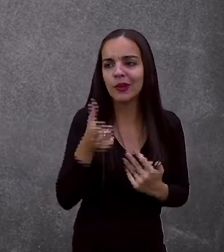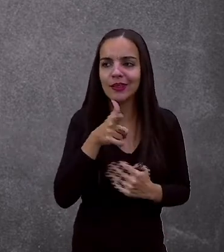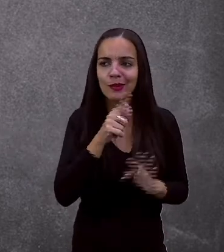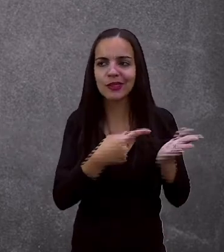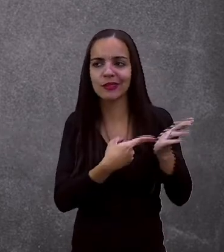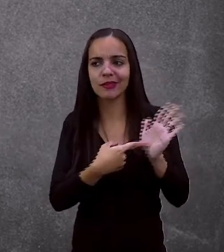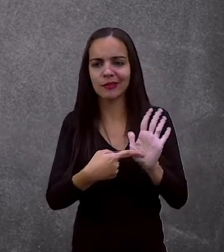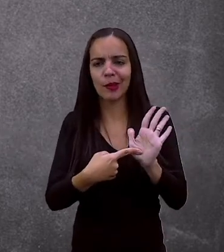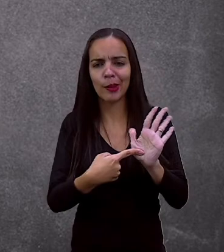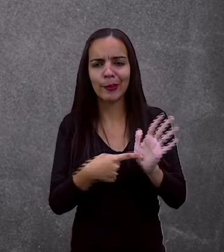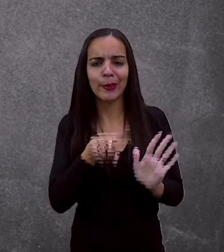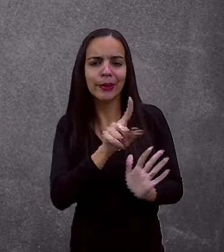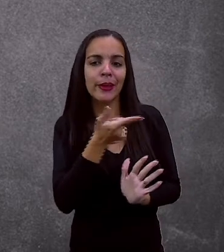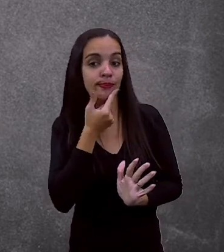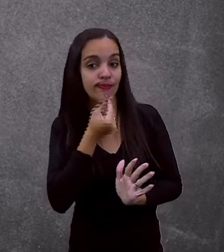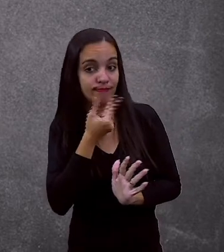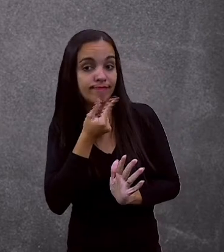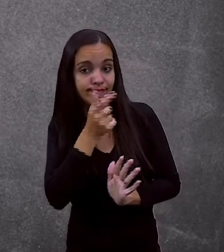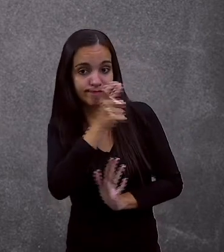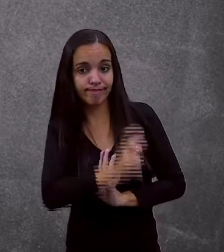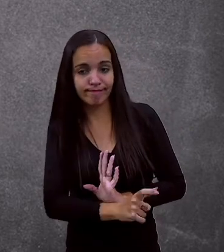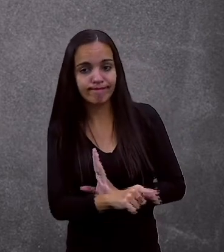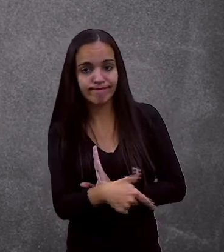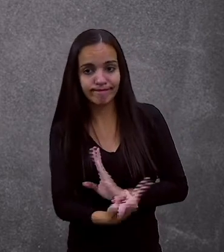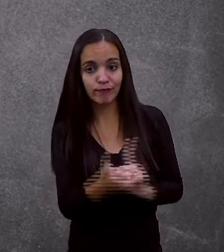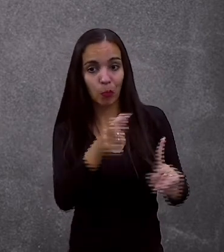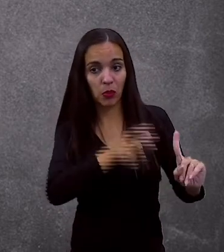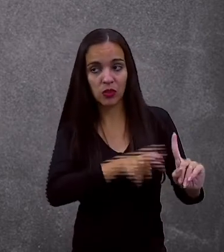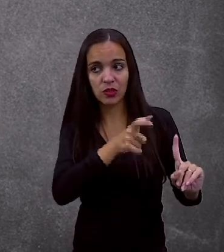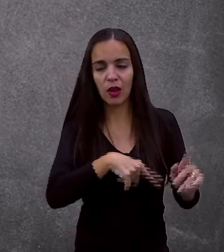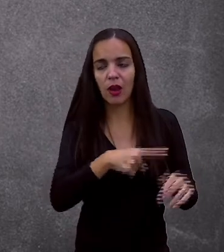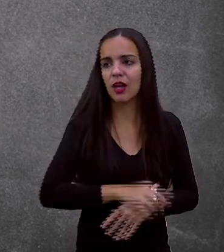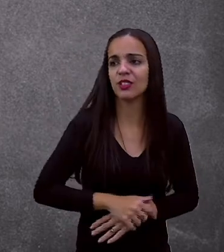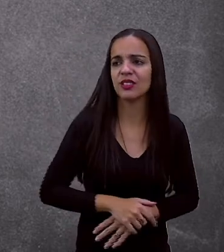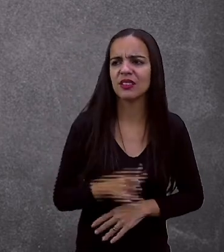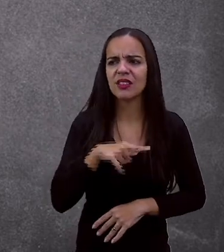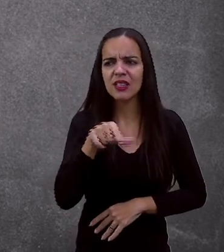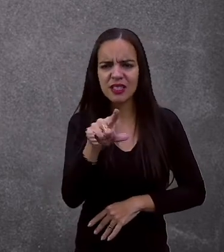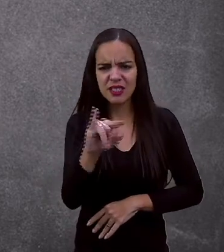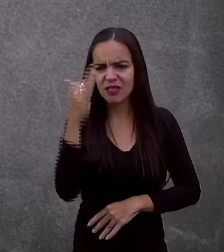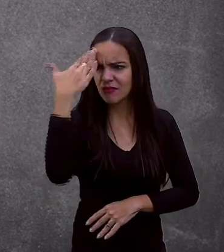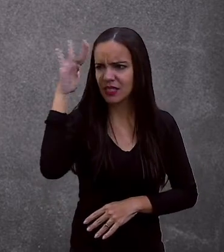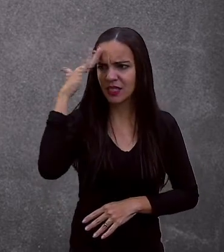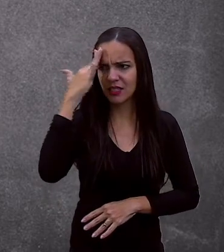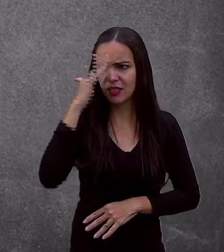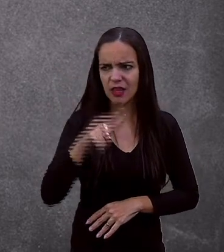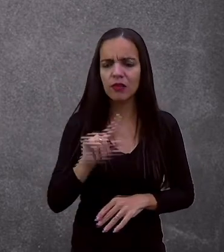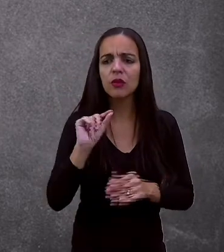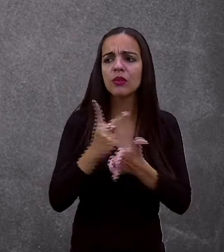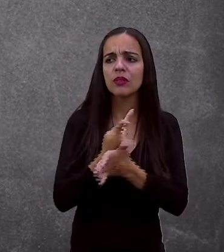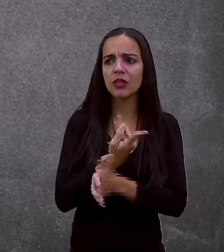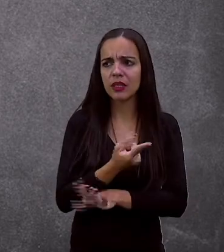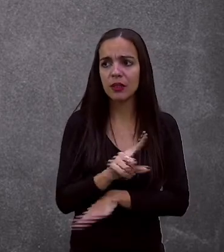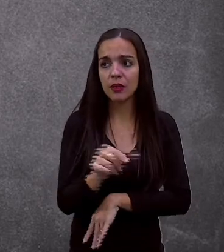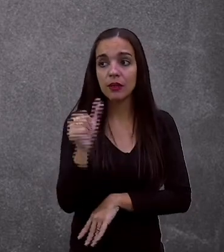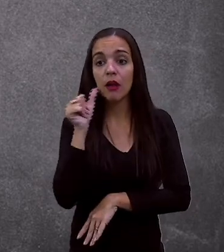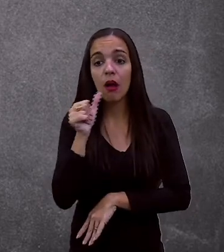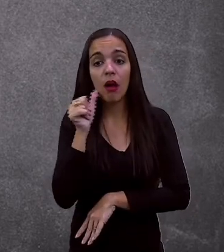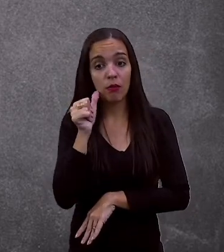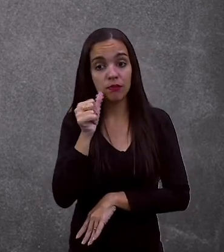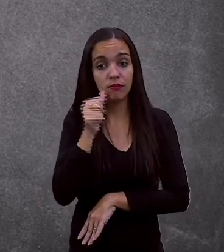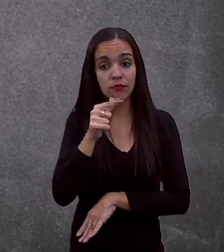Daquele garoto. Ela conseguiu descrever isso muito bem. E se vocês não entenderam. O que aconteceu? A namorada